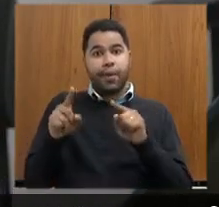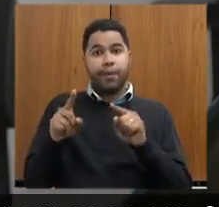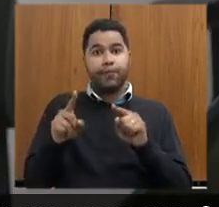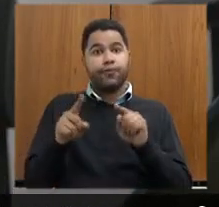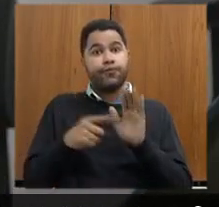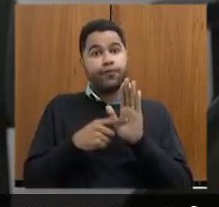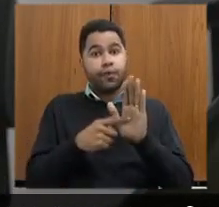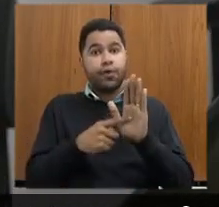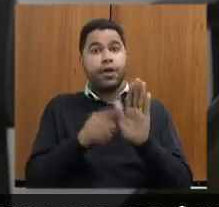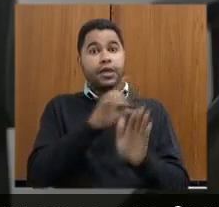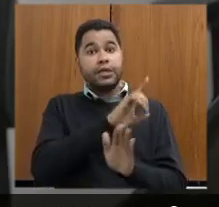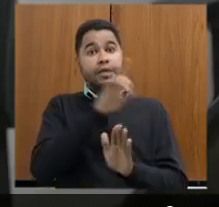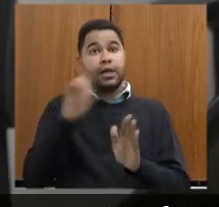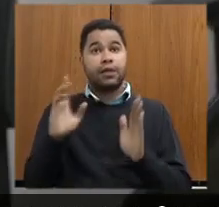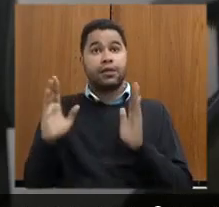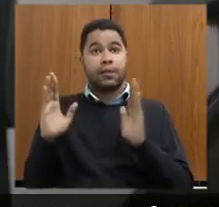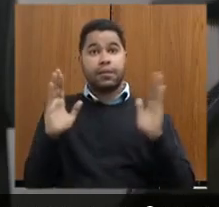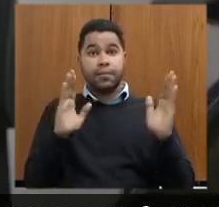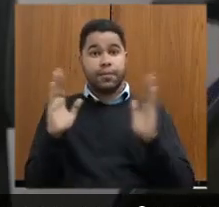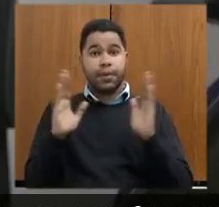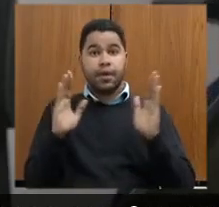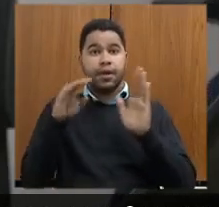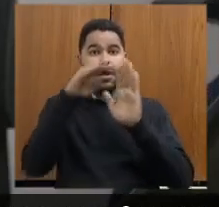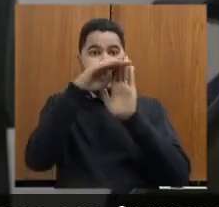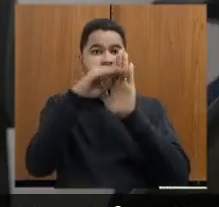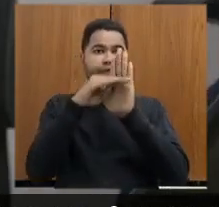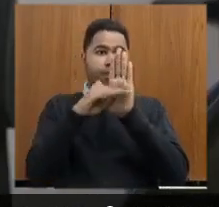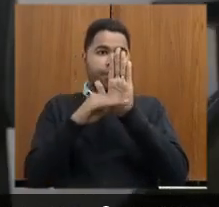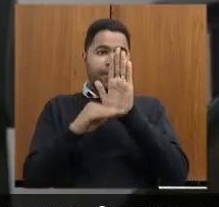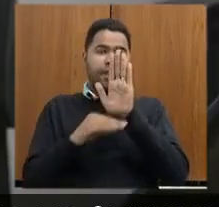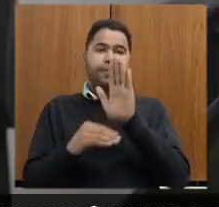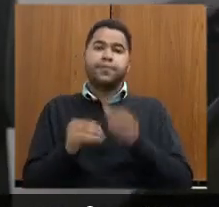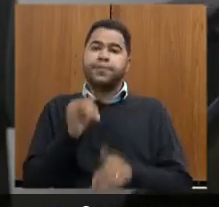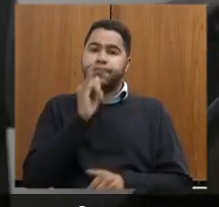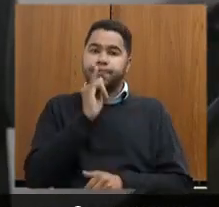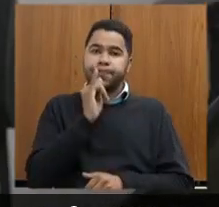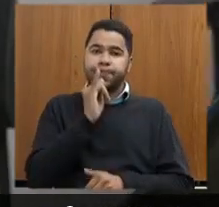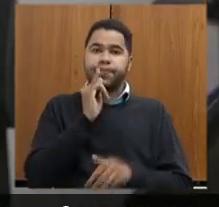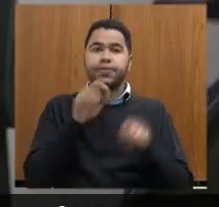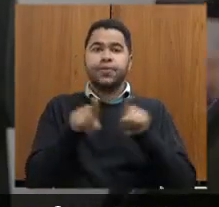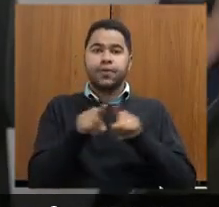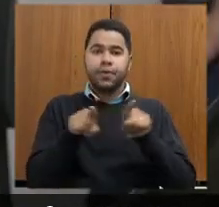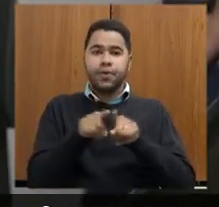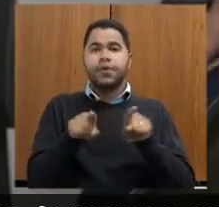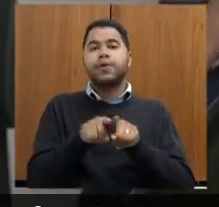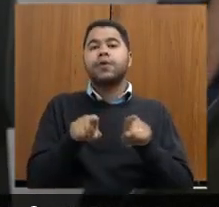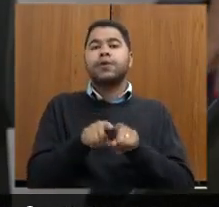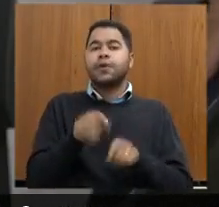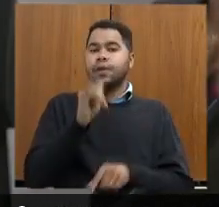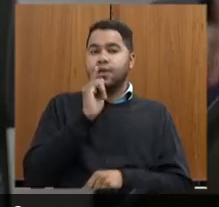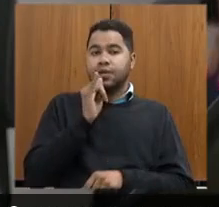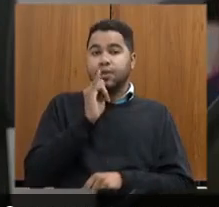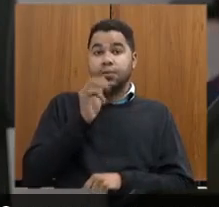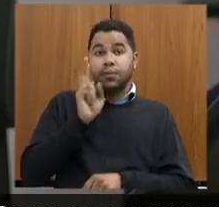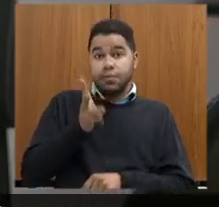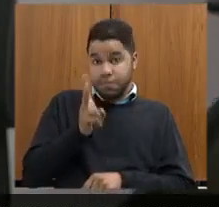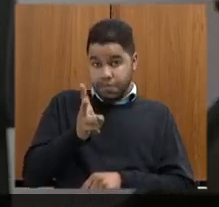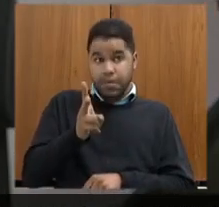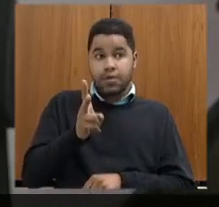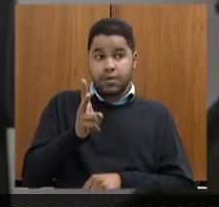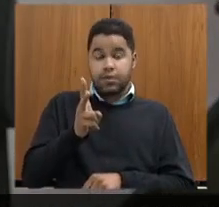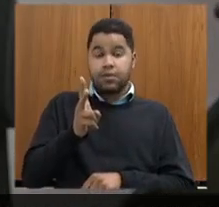mencionado datas e prazos onde foram estabelecidos prioridades muitas vezes também aqui e nessa mesma reunião